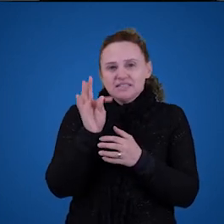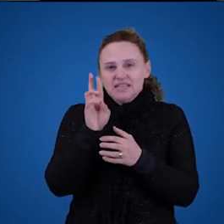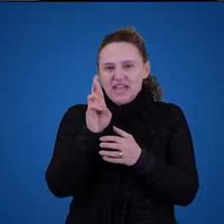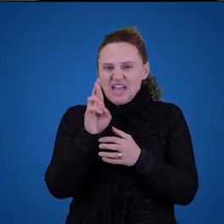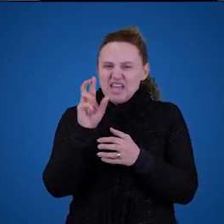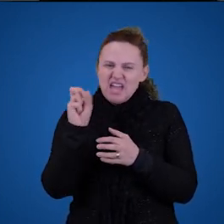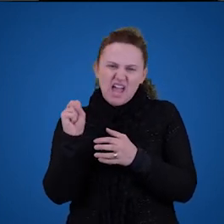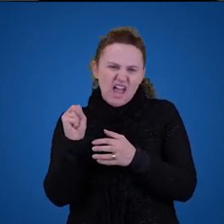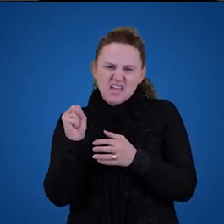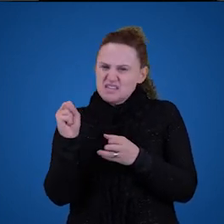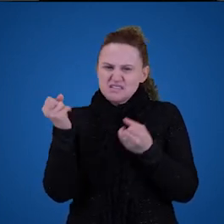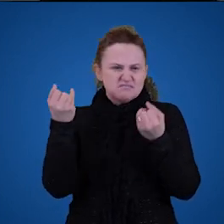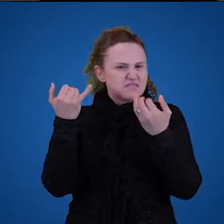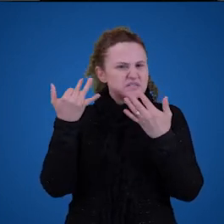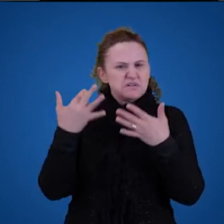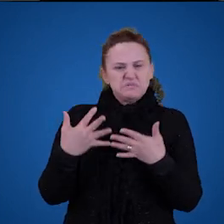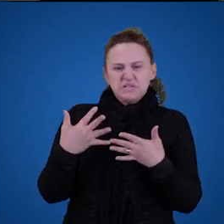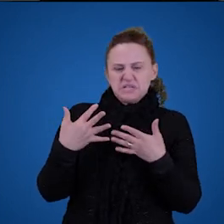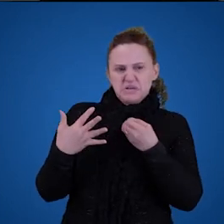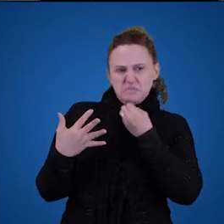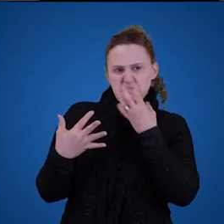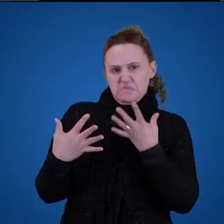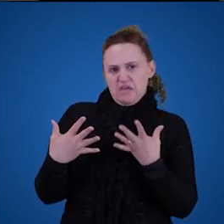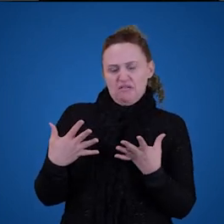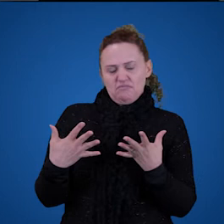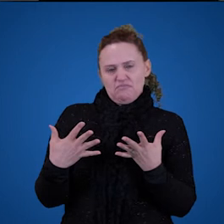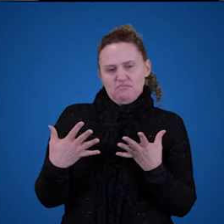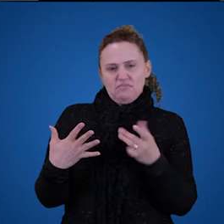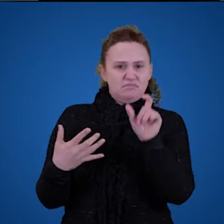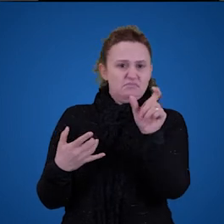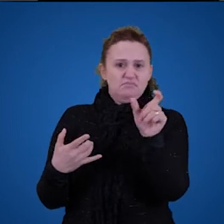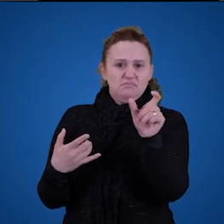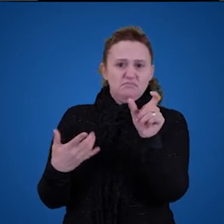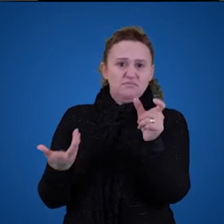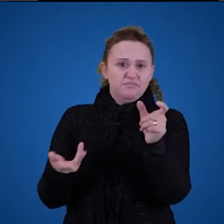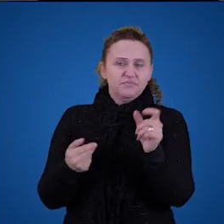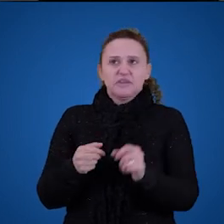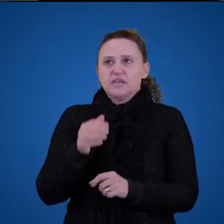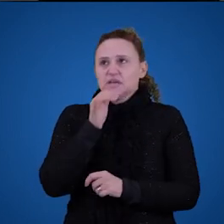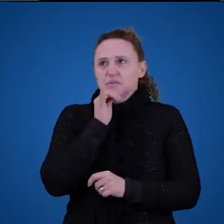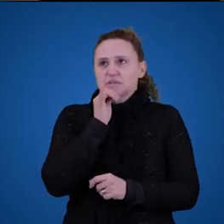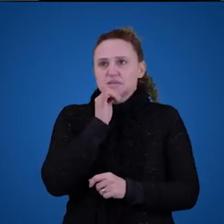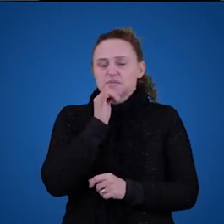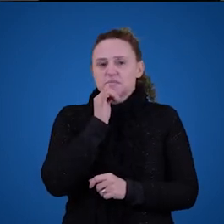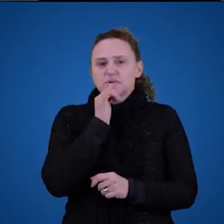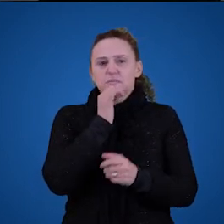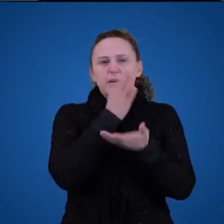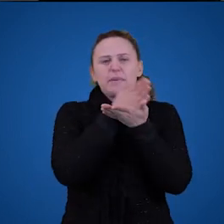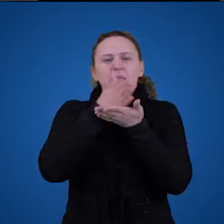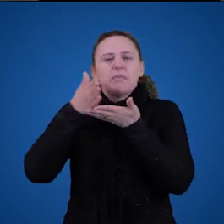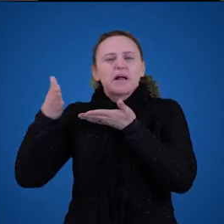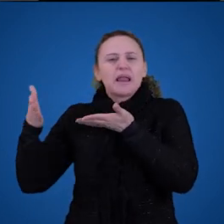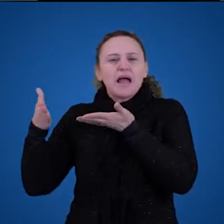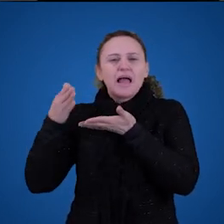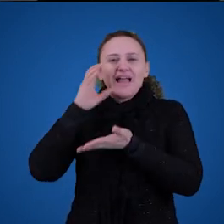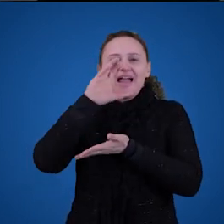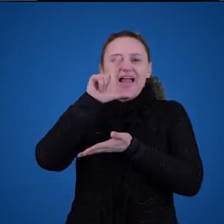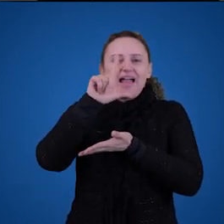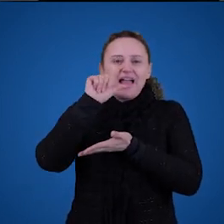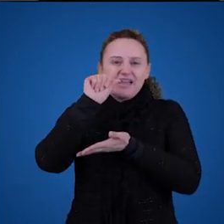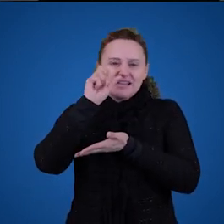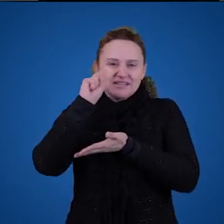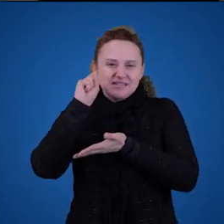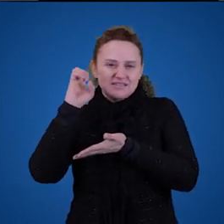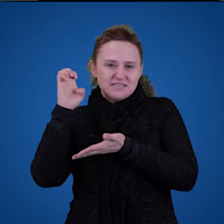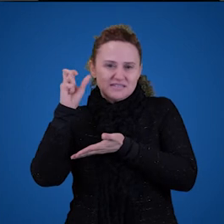não parece explicar bem o significado de todas as palavras. Pense, por exemplo, em classes de palavras, e na classe de palavras